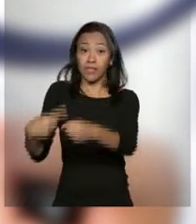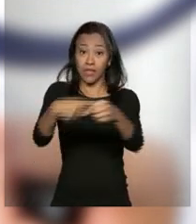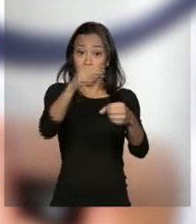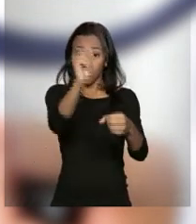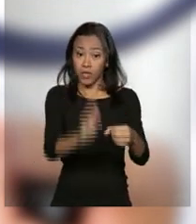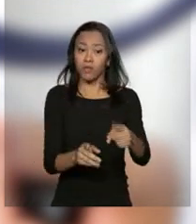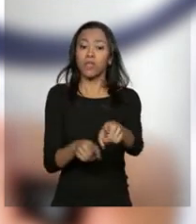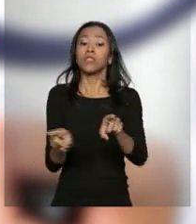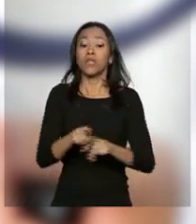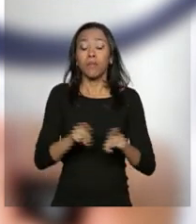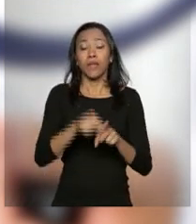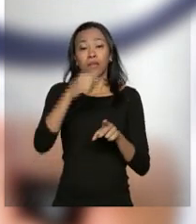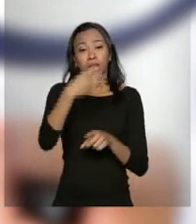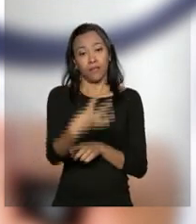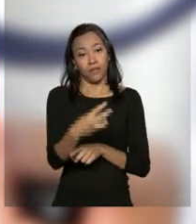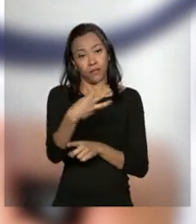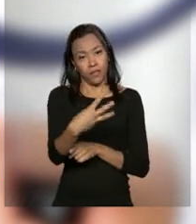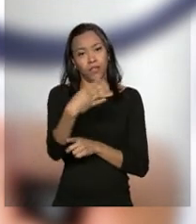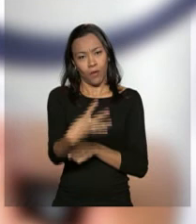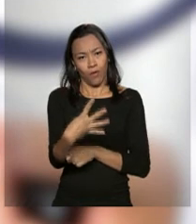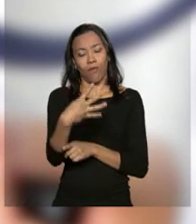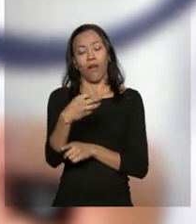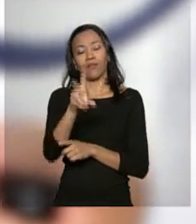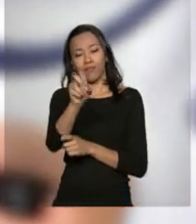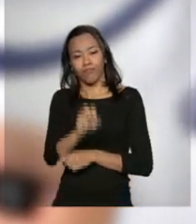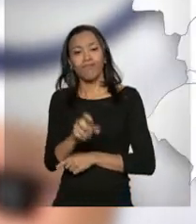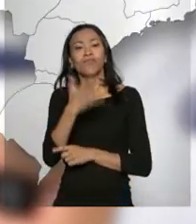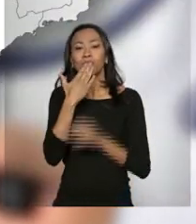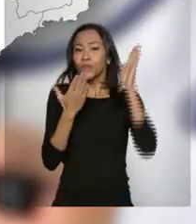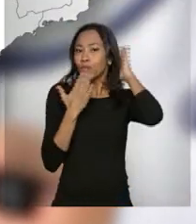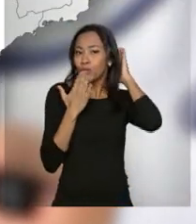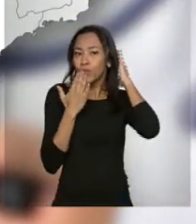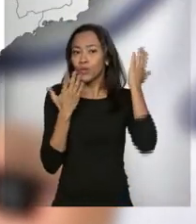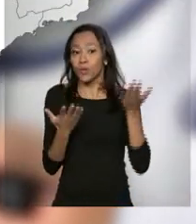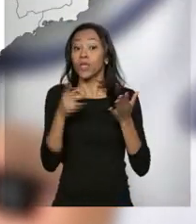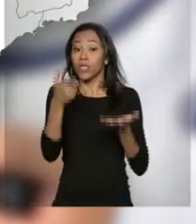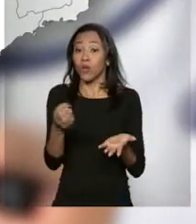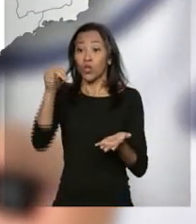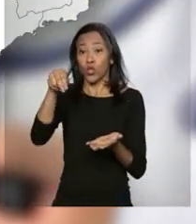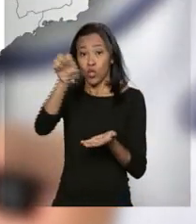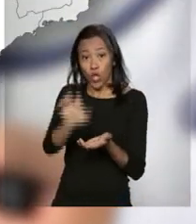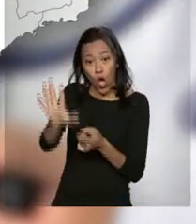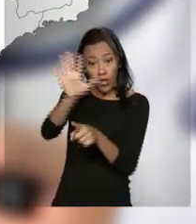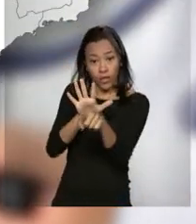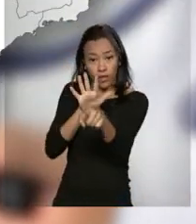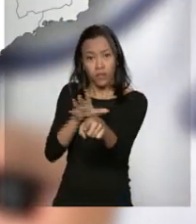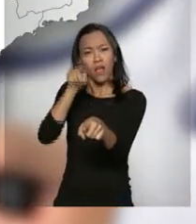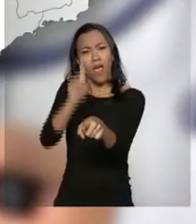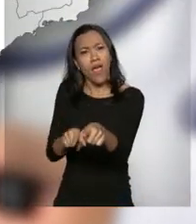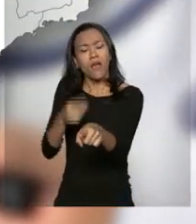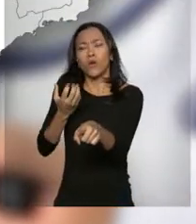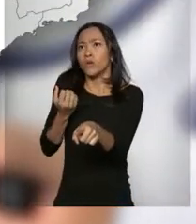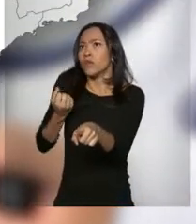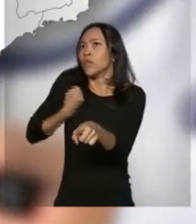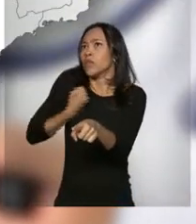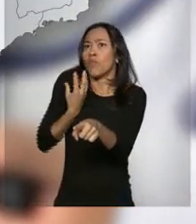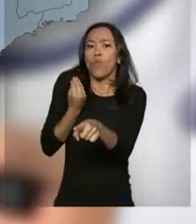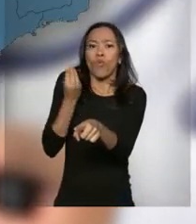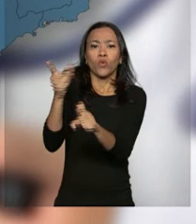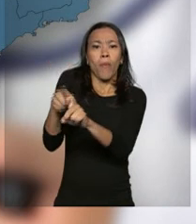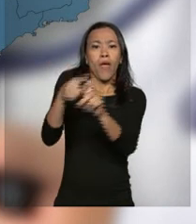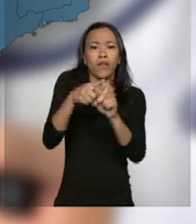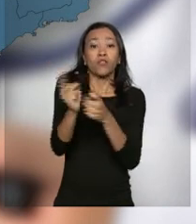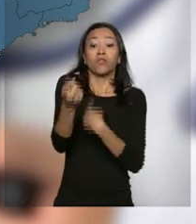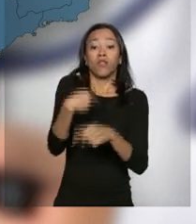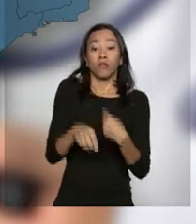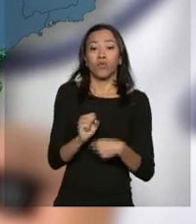34 distritos especiais indígenas. Neste ano, o Nordeste é a região com o maior número de médicos, seguido